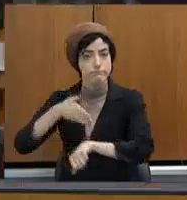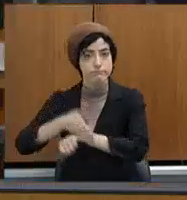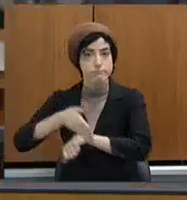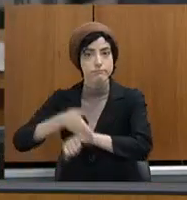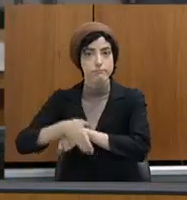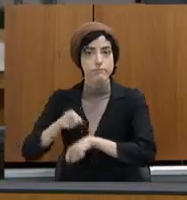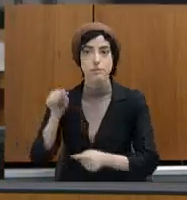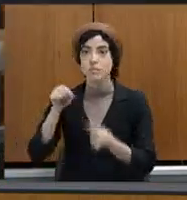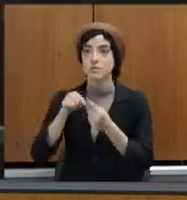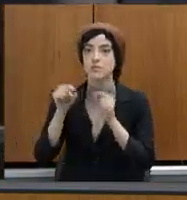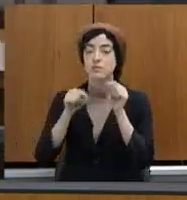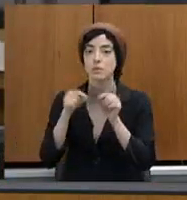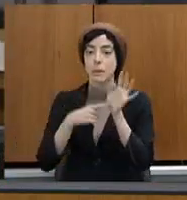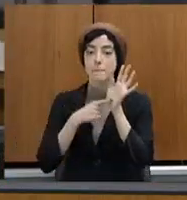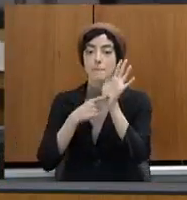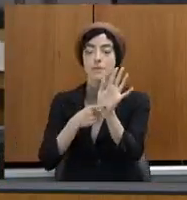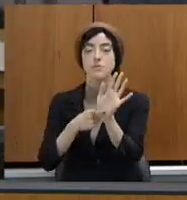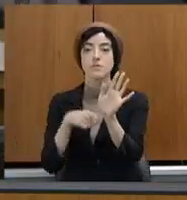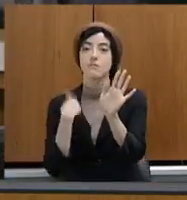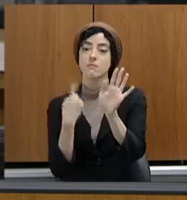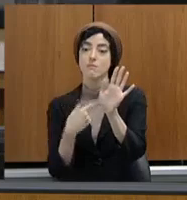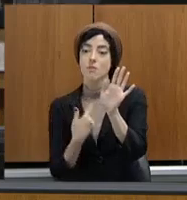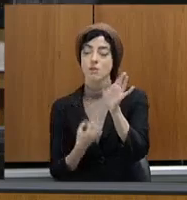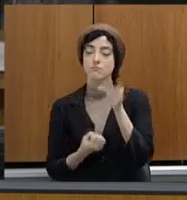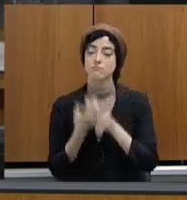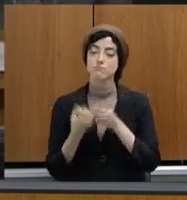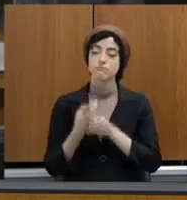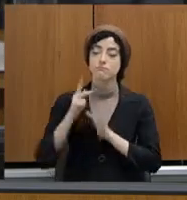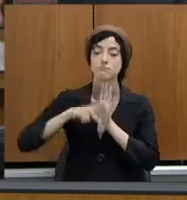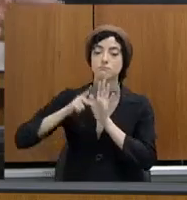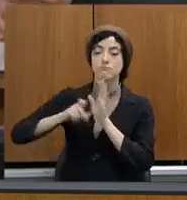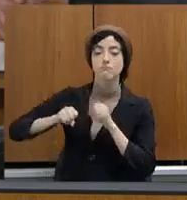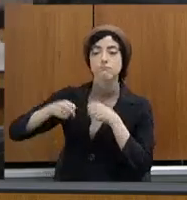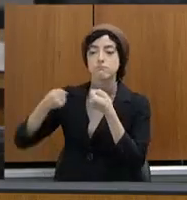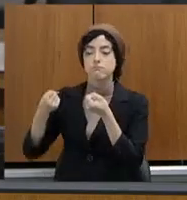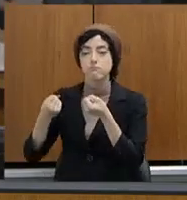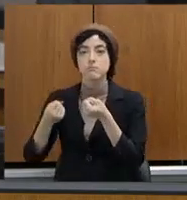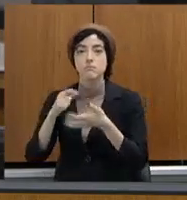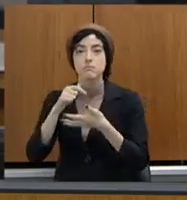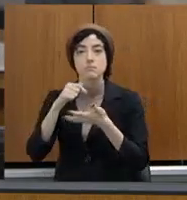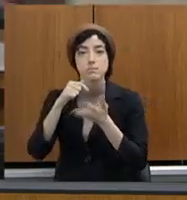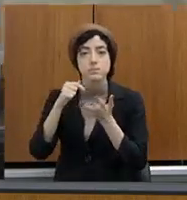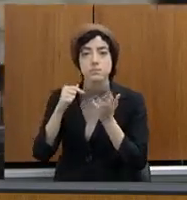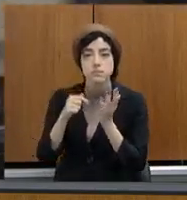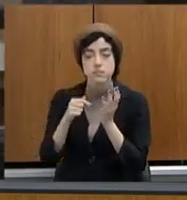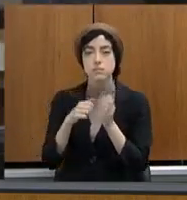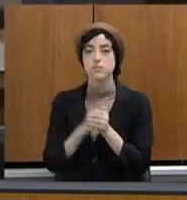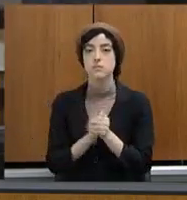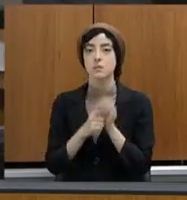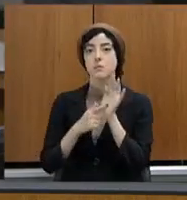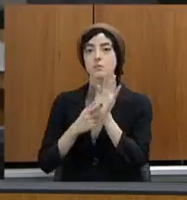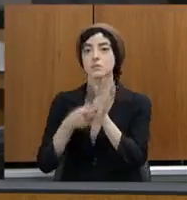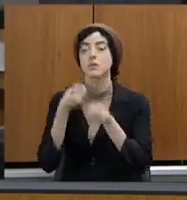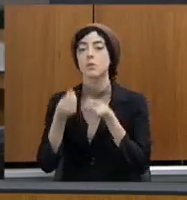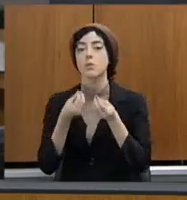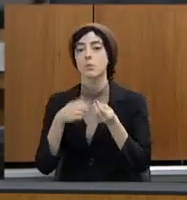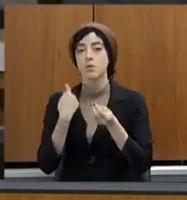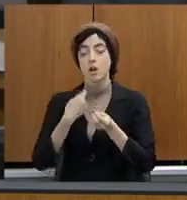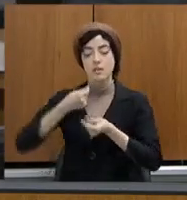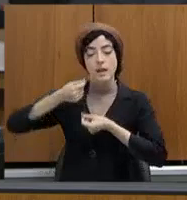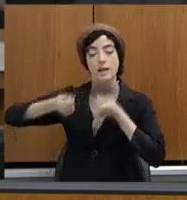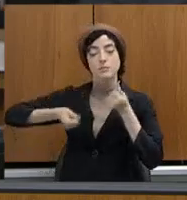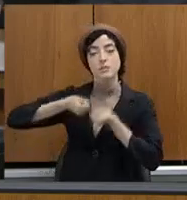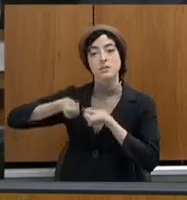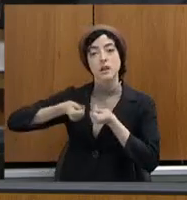iniciativas, o andamento delas, o que a administração está pensando, está realizando e foi